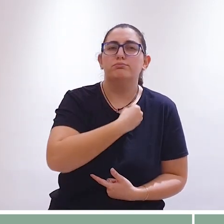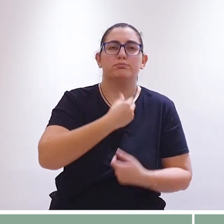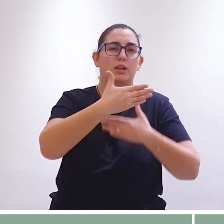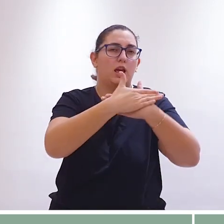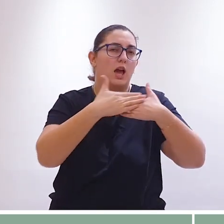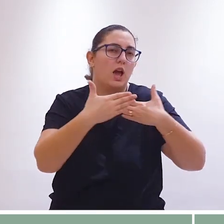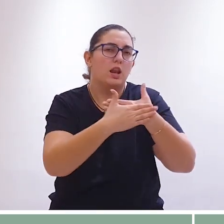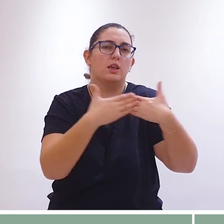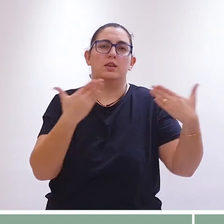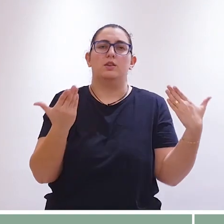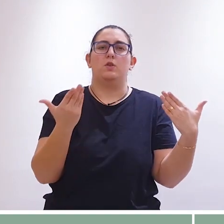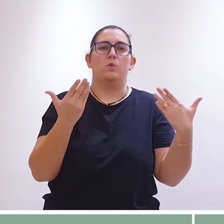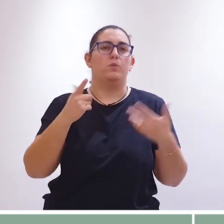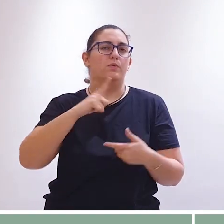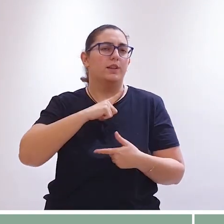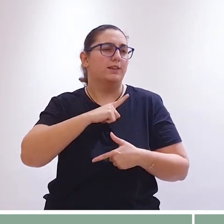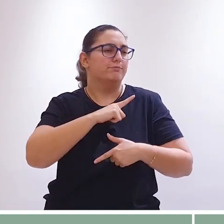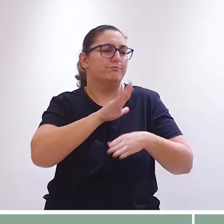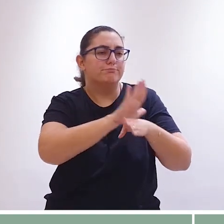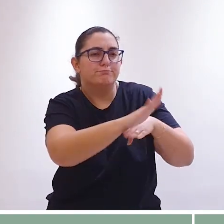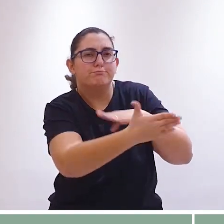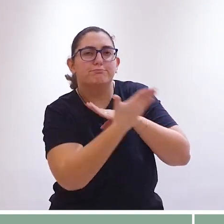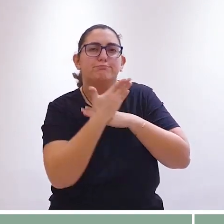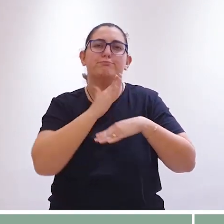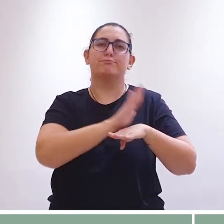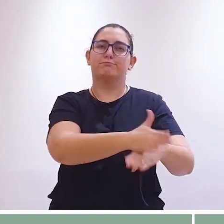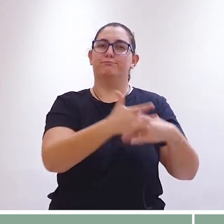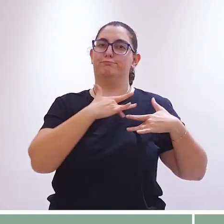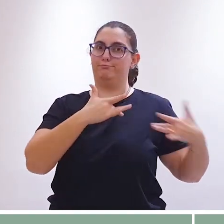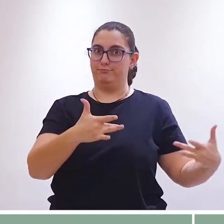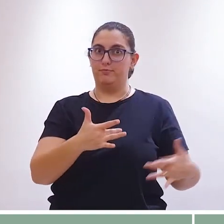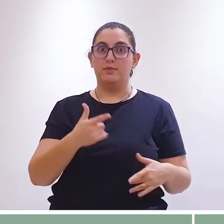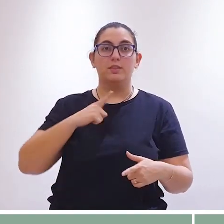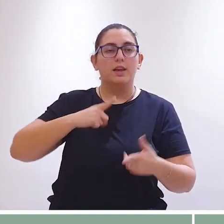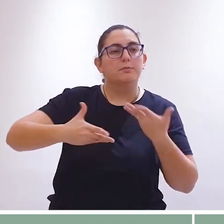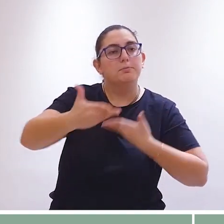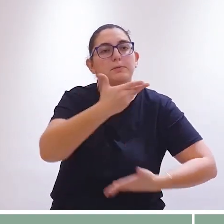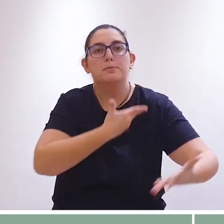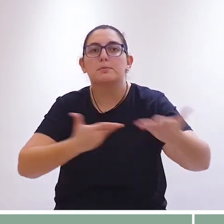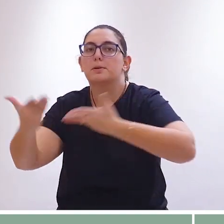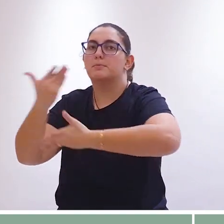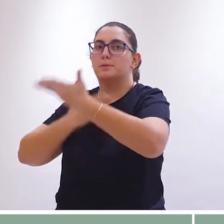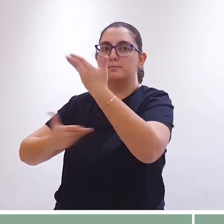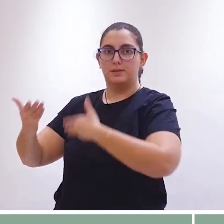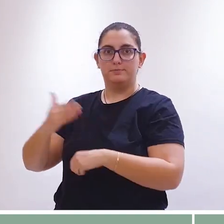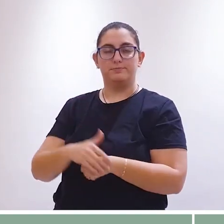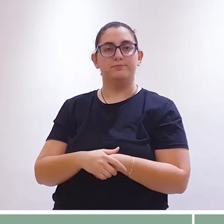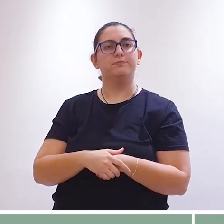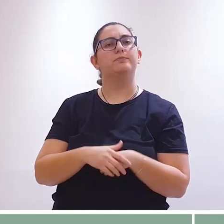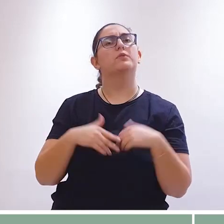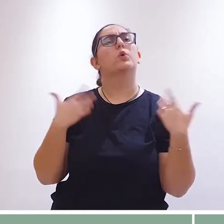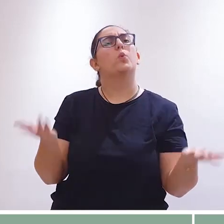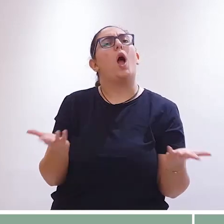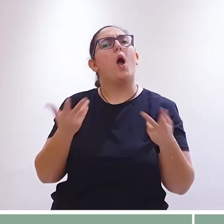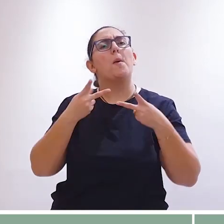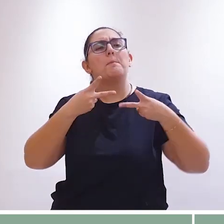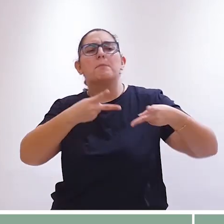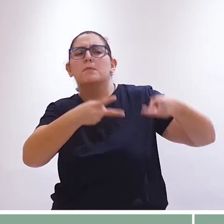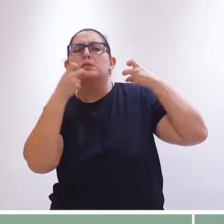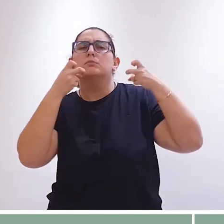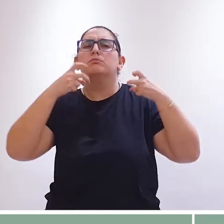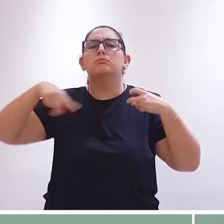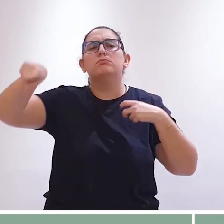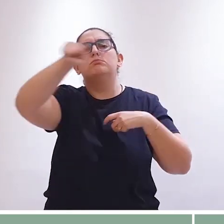de beleza, de amizade, de ternura, de carinho, de solidariedade e de fraternidade. Quais são as